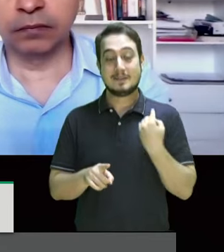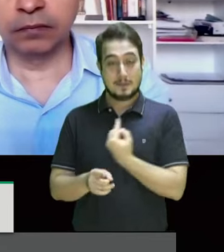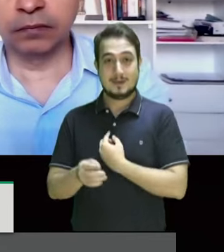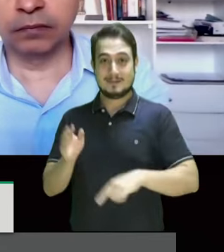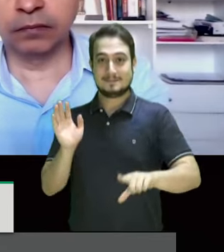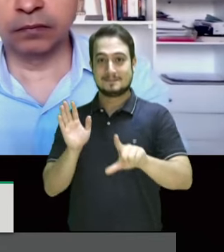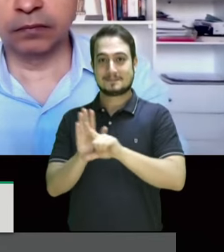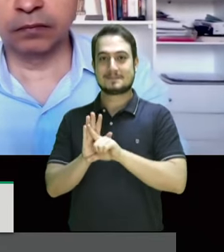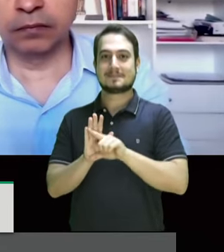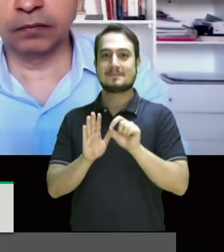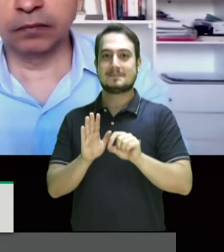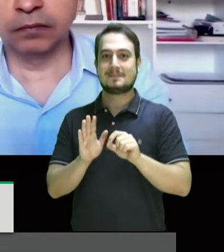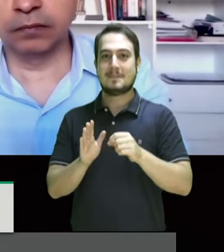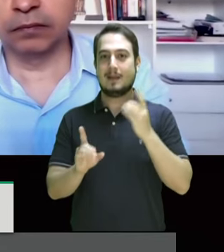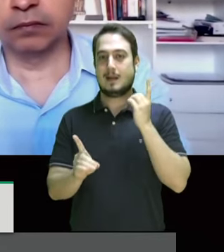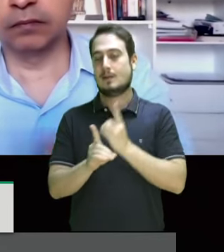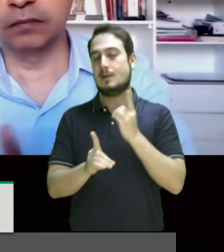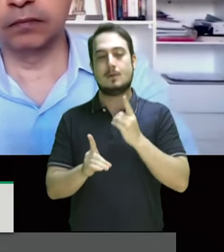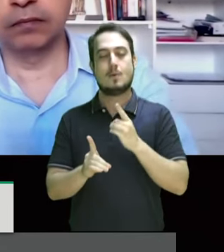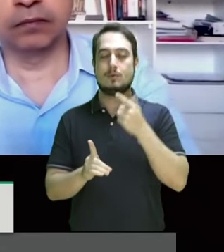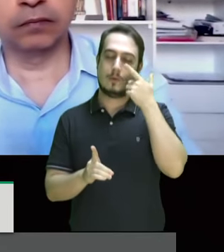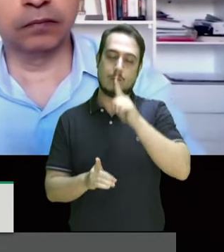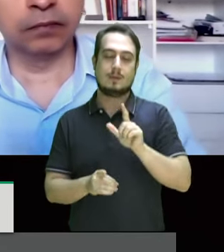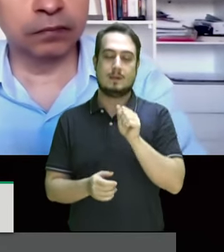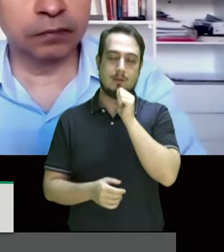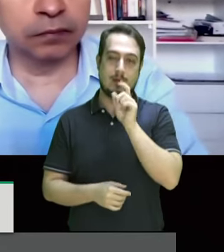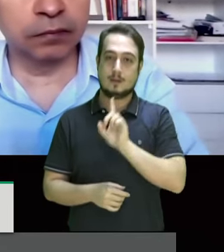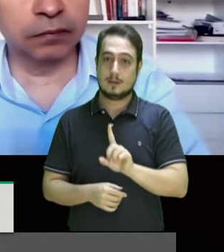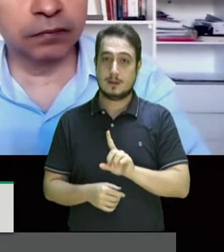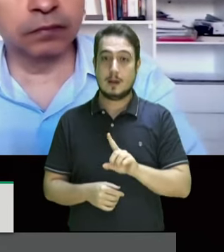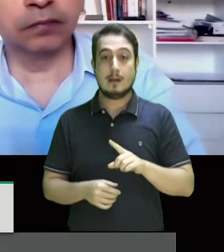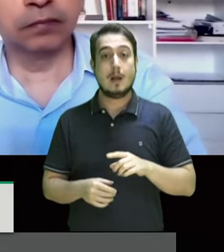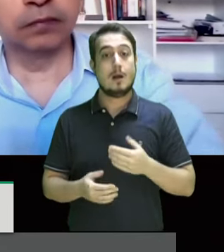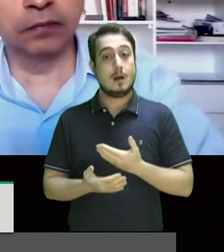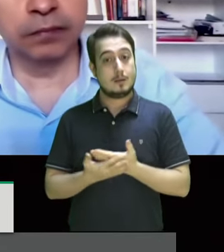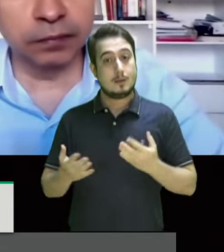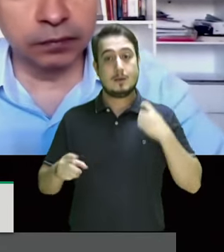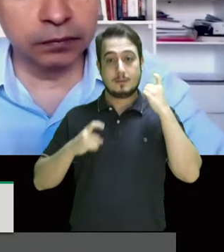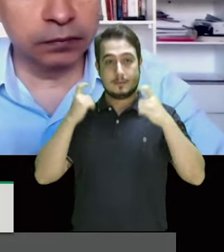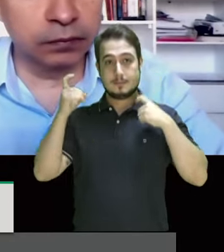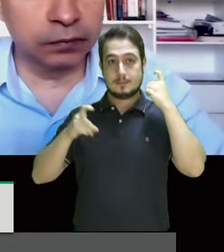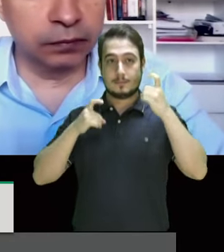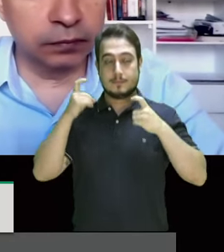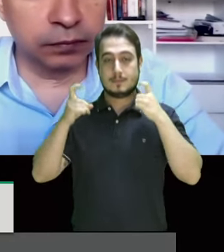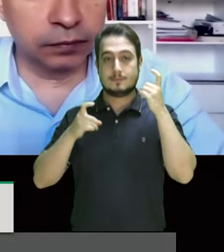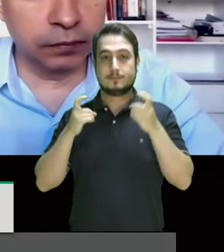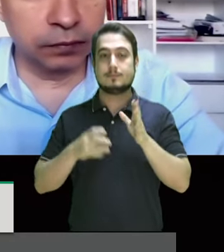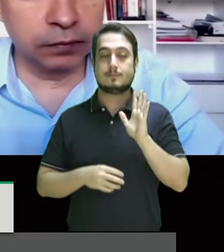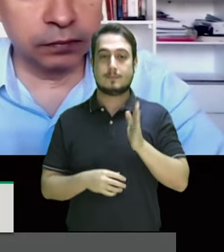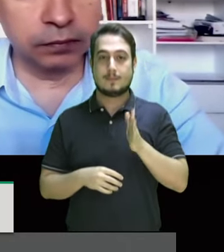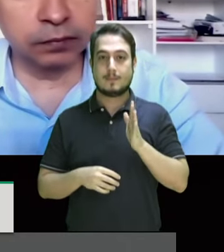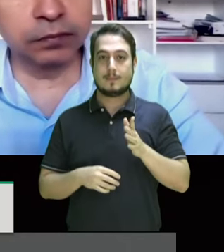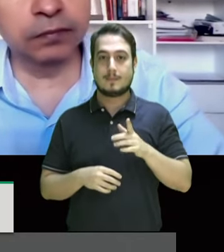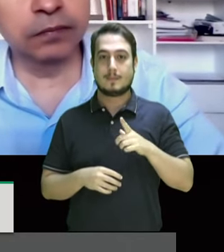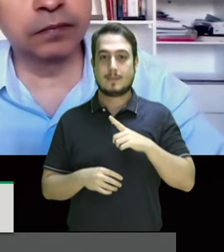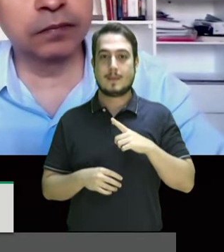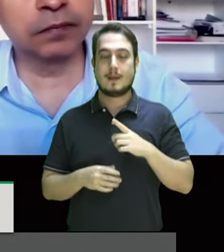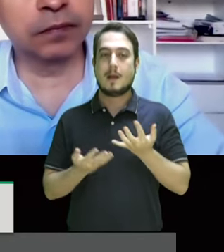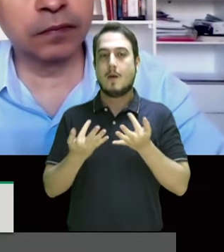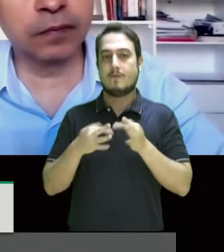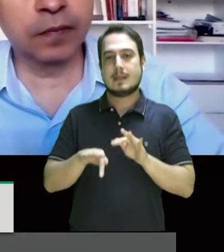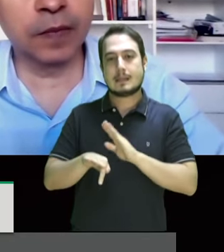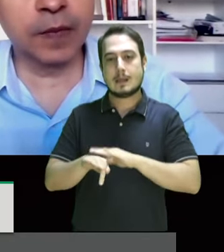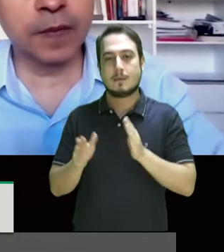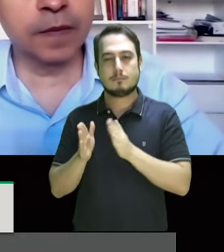ela não foi plenamente obtido então a gente vê com preocupação né já a finalização do